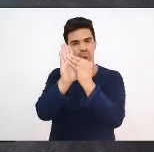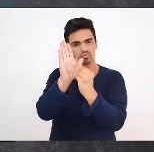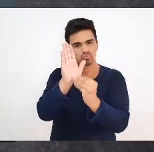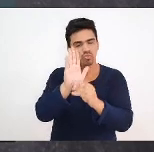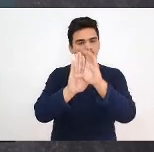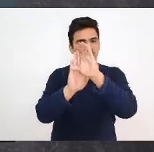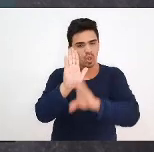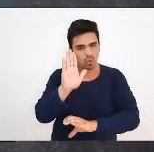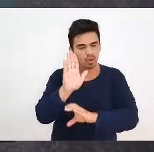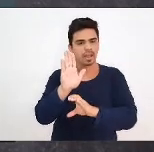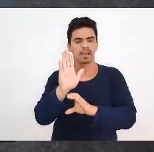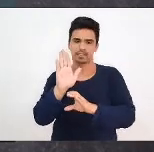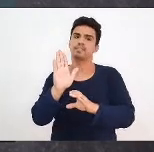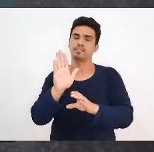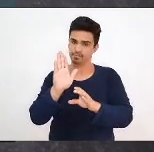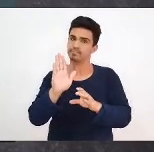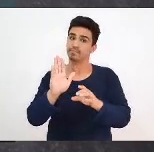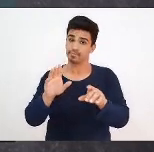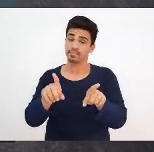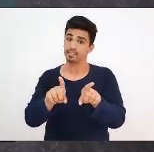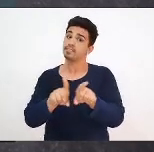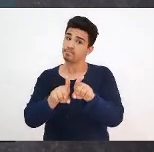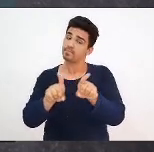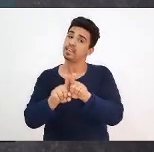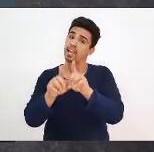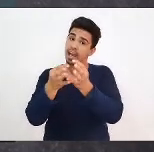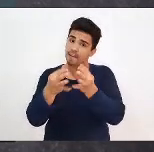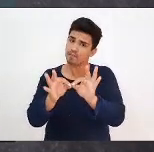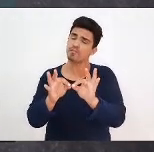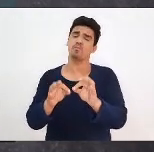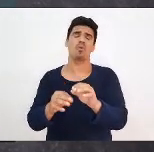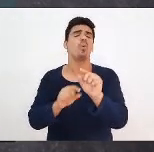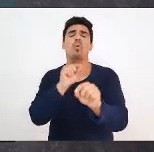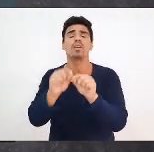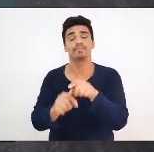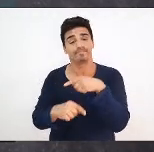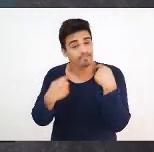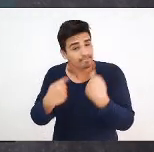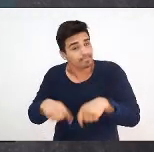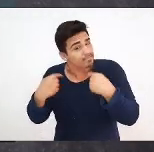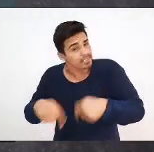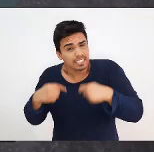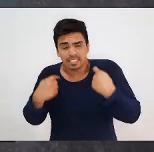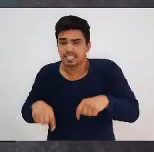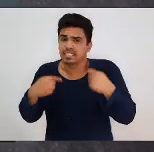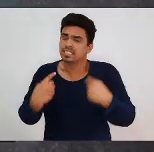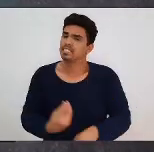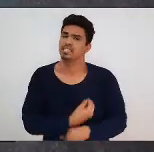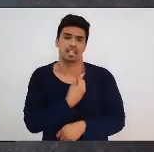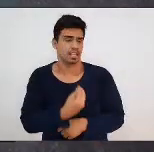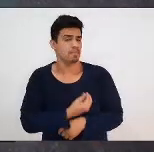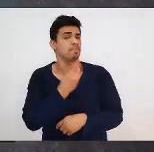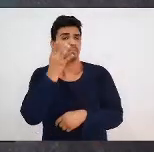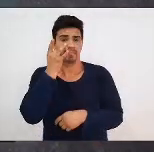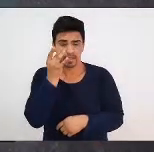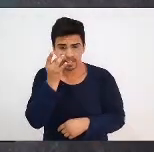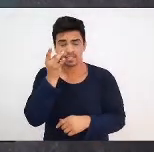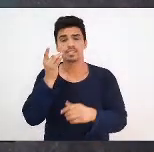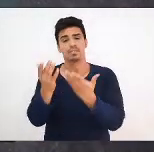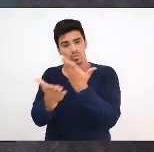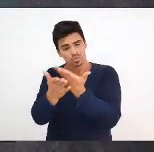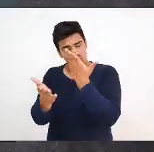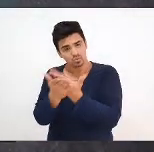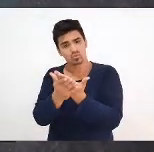e afirmamos a necessidade da presencialidade na formação em psicologia.